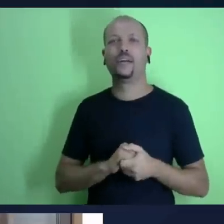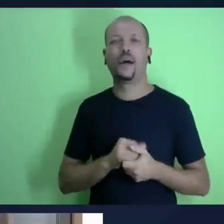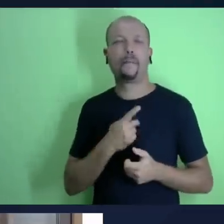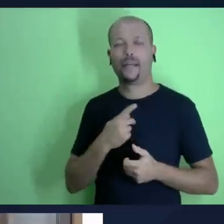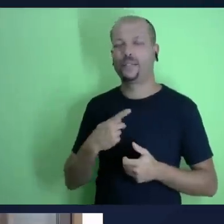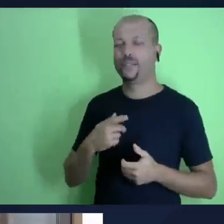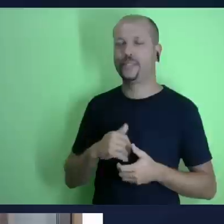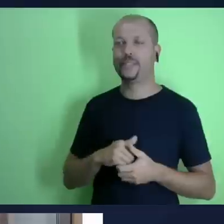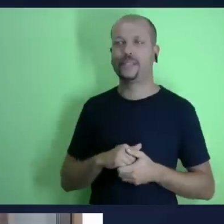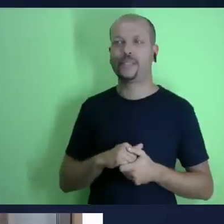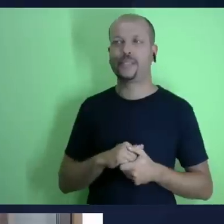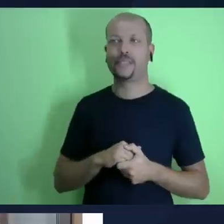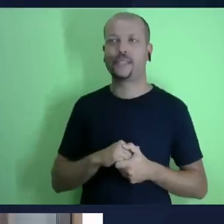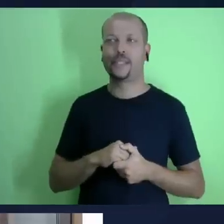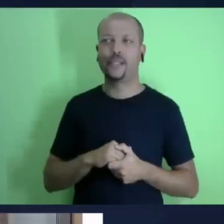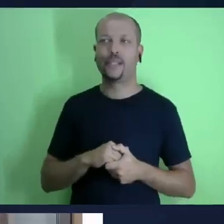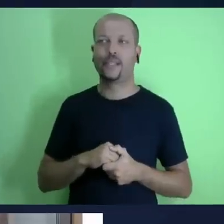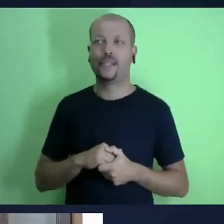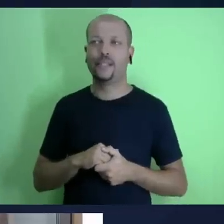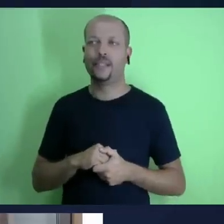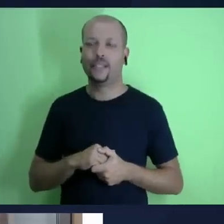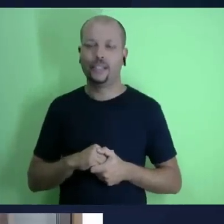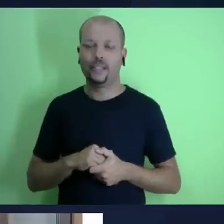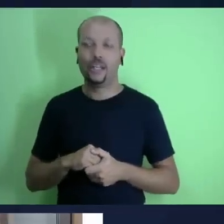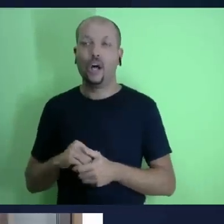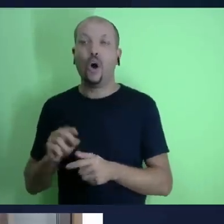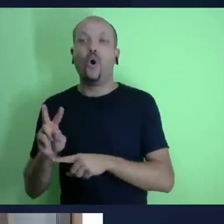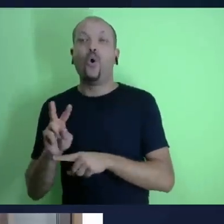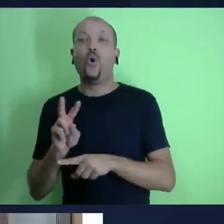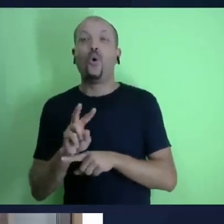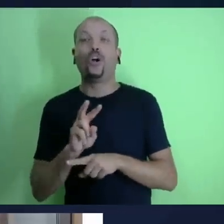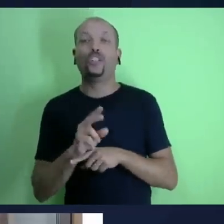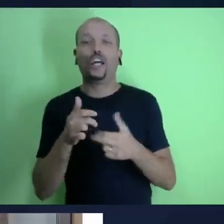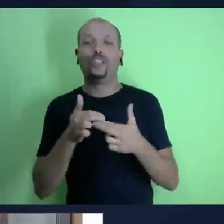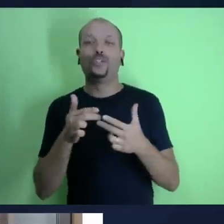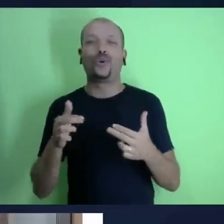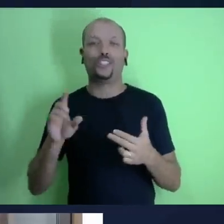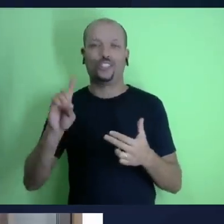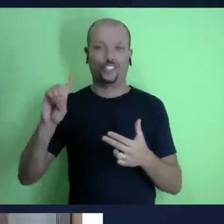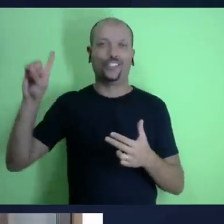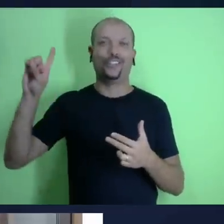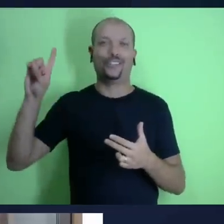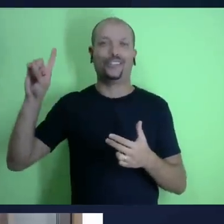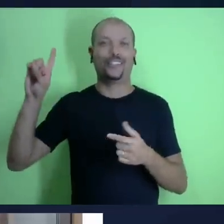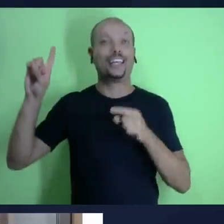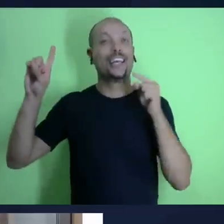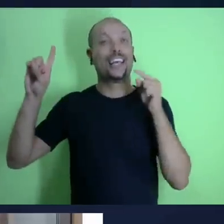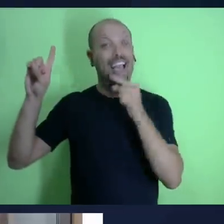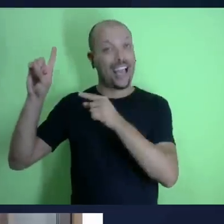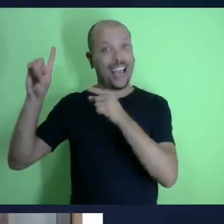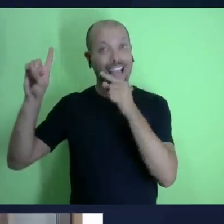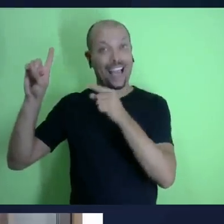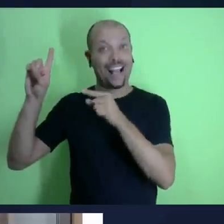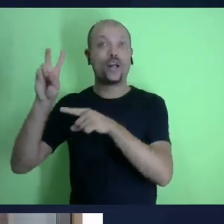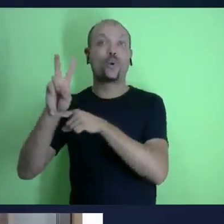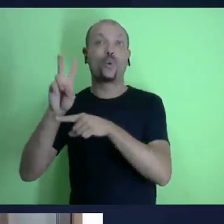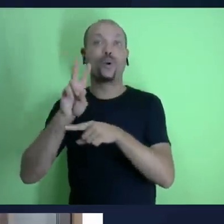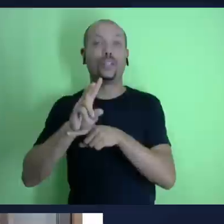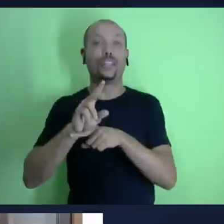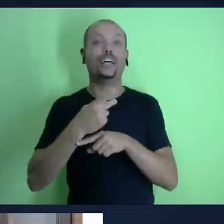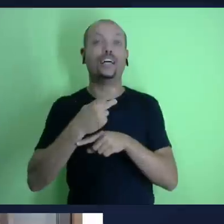pra você né essa frase ela é muito verdadeira pastor Josué pra finalizar agora a sua experiência